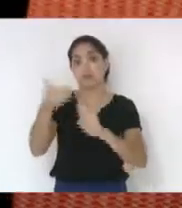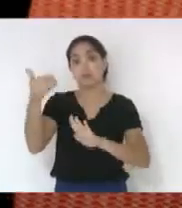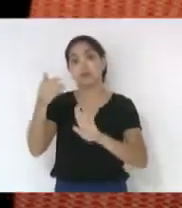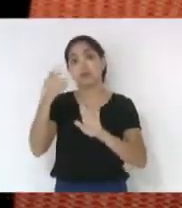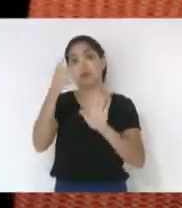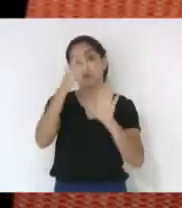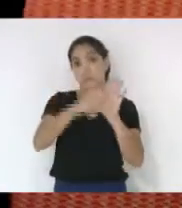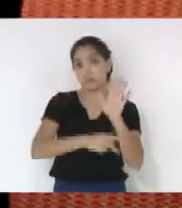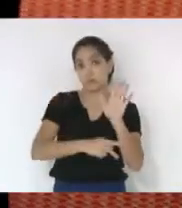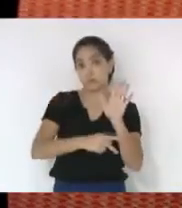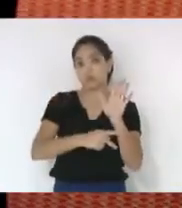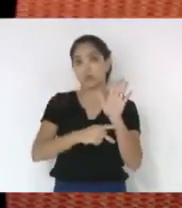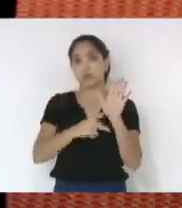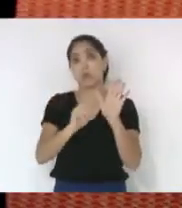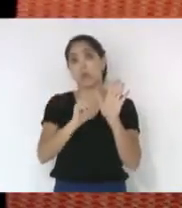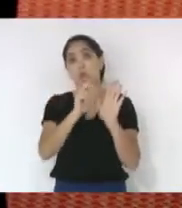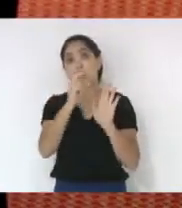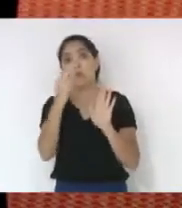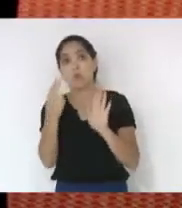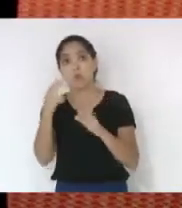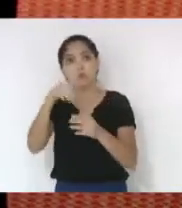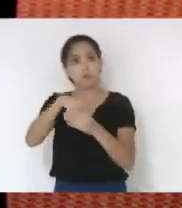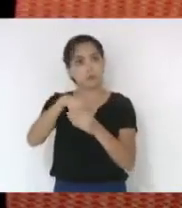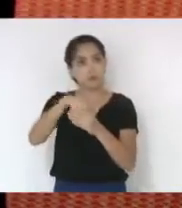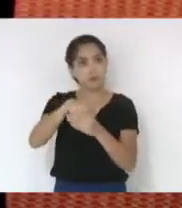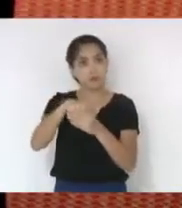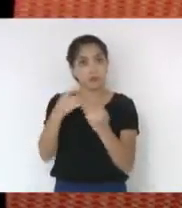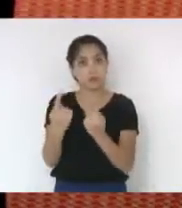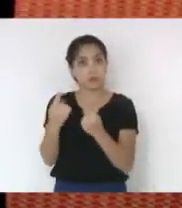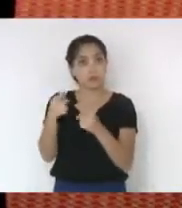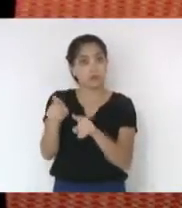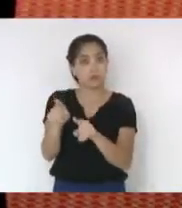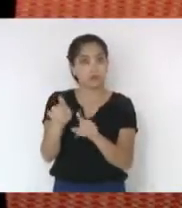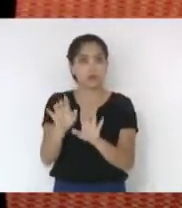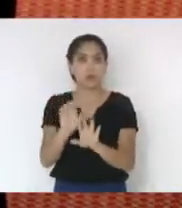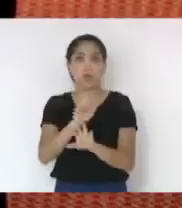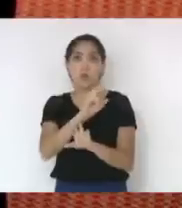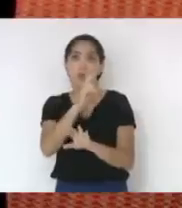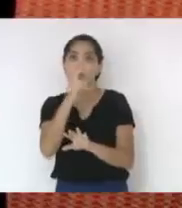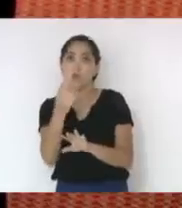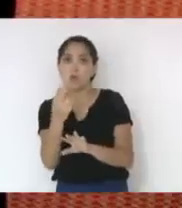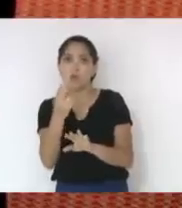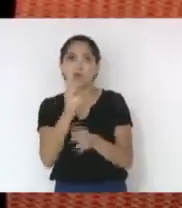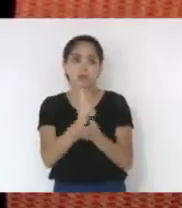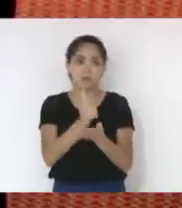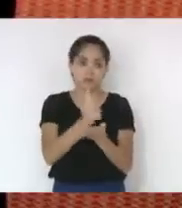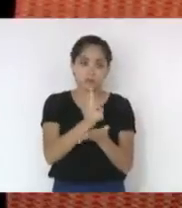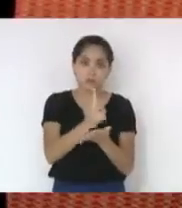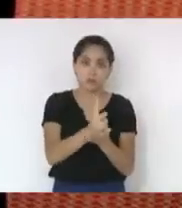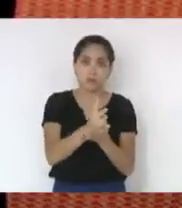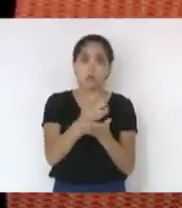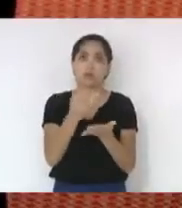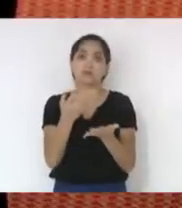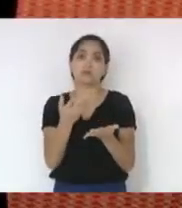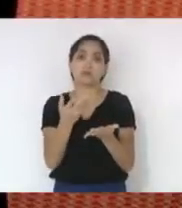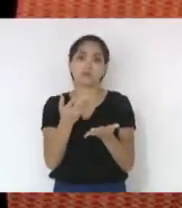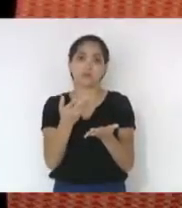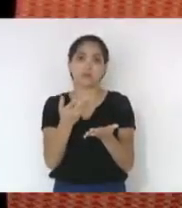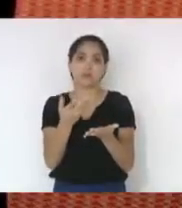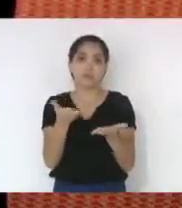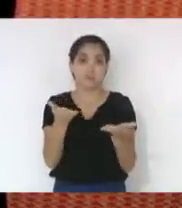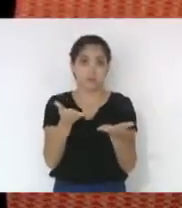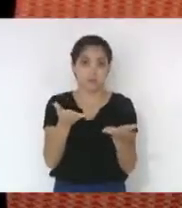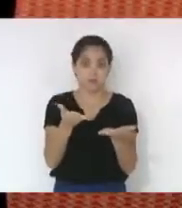ou para que votasse contra ou para que permanecesse como está hoje.